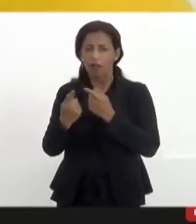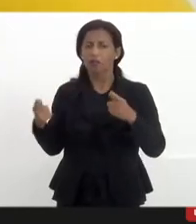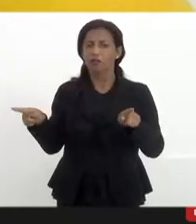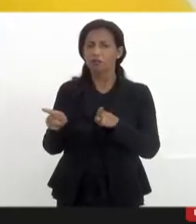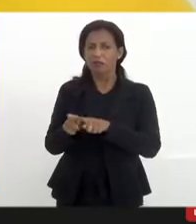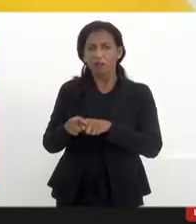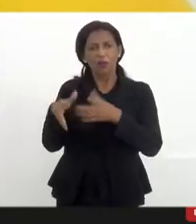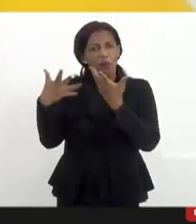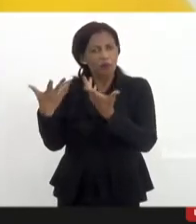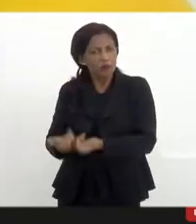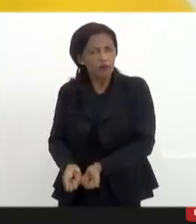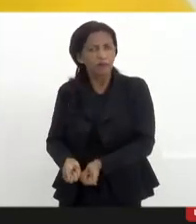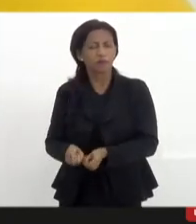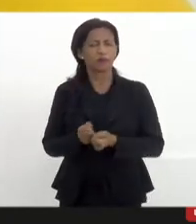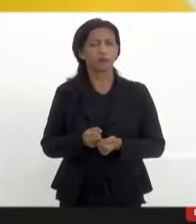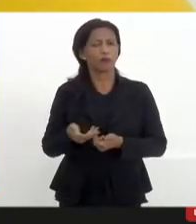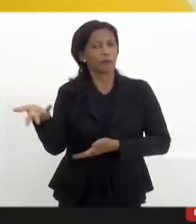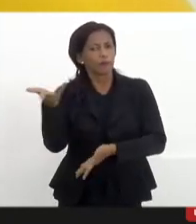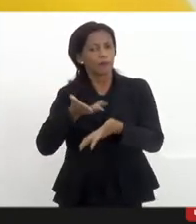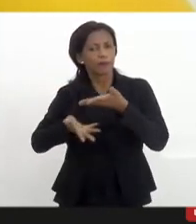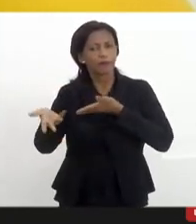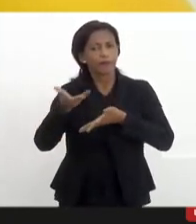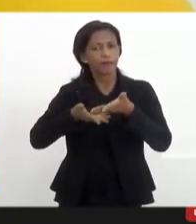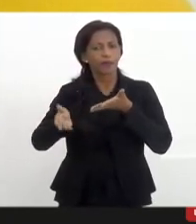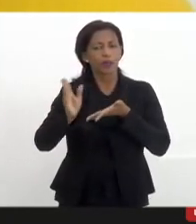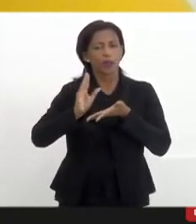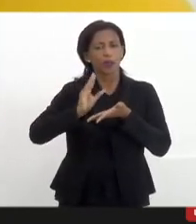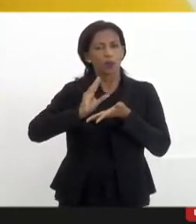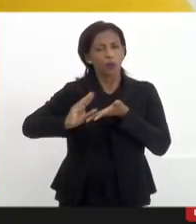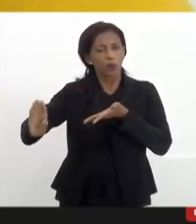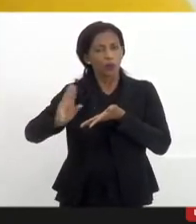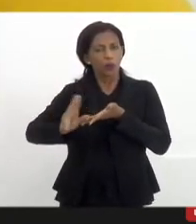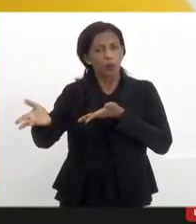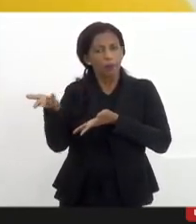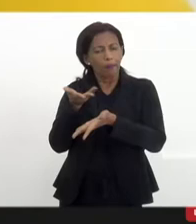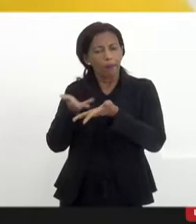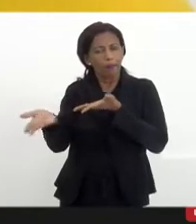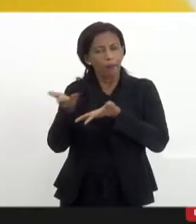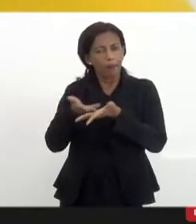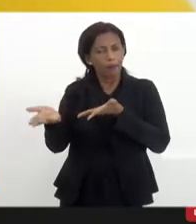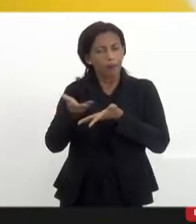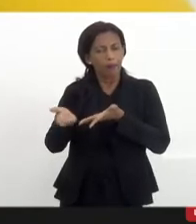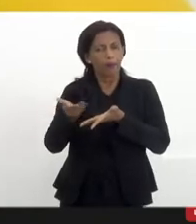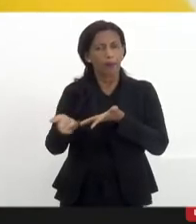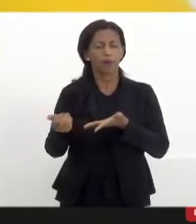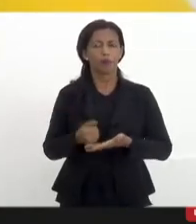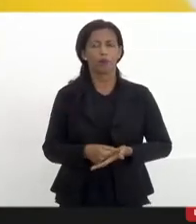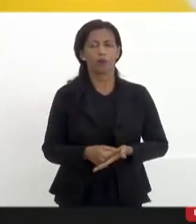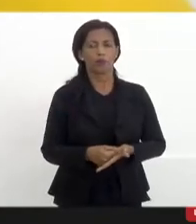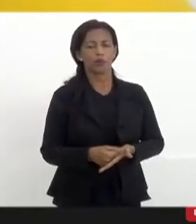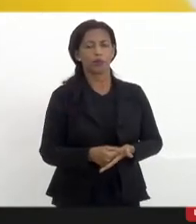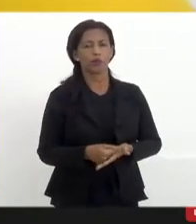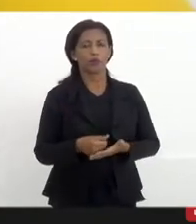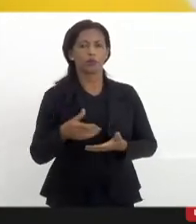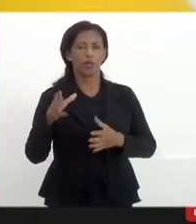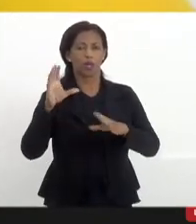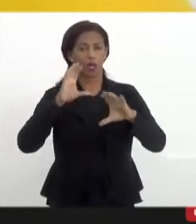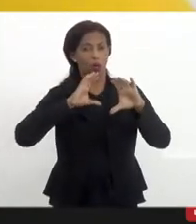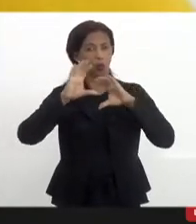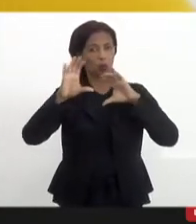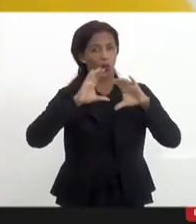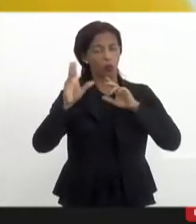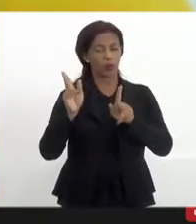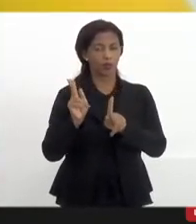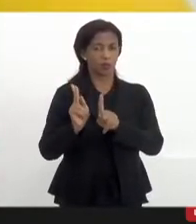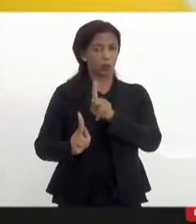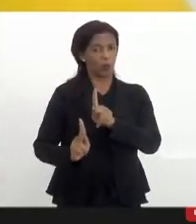levem em consideração a participação e o financiamento dos veículos comunitários da comunicação